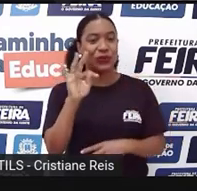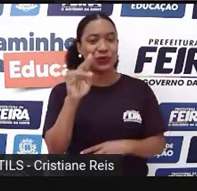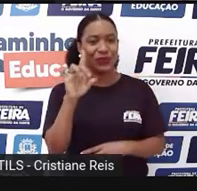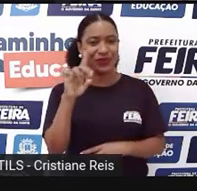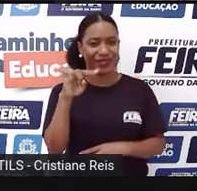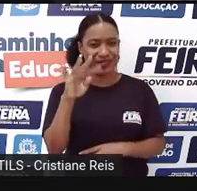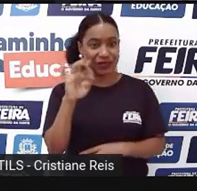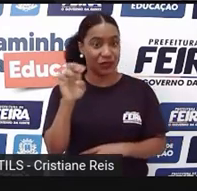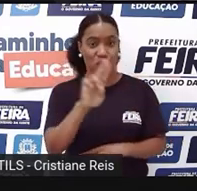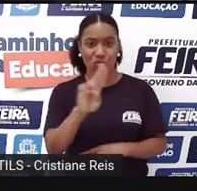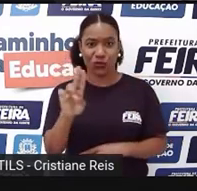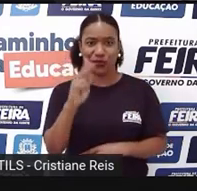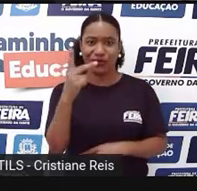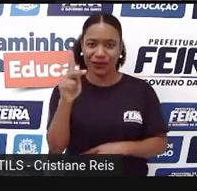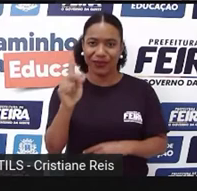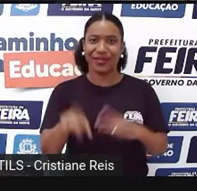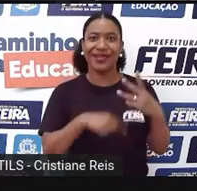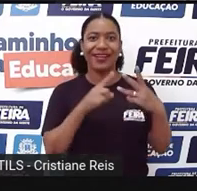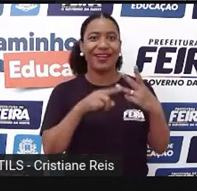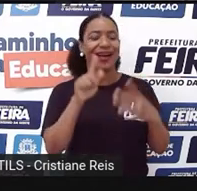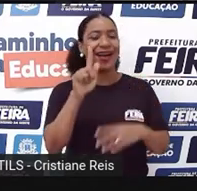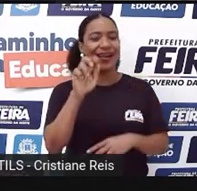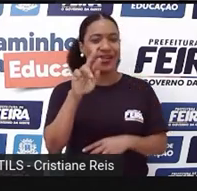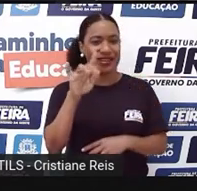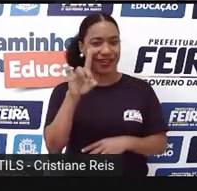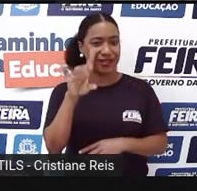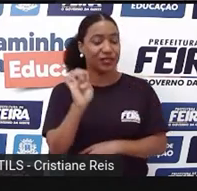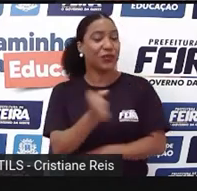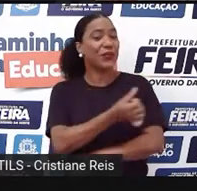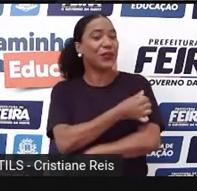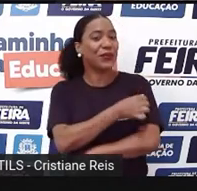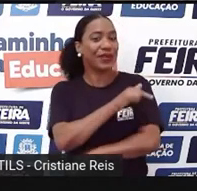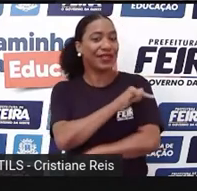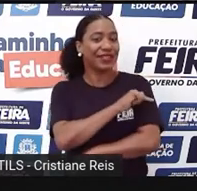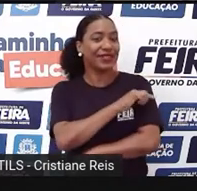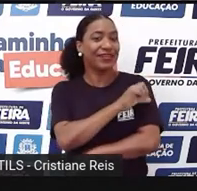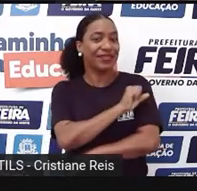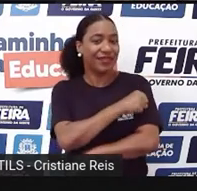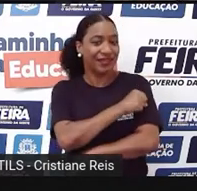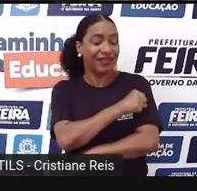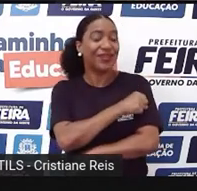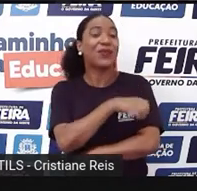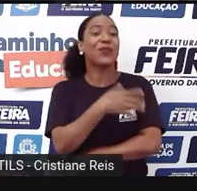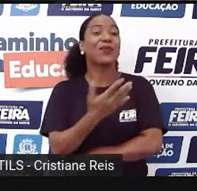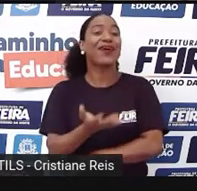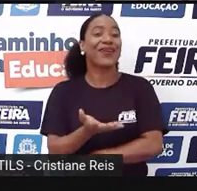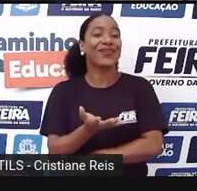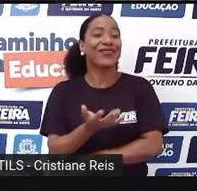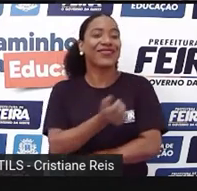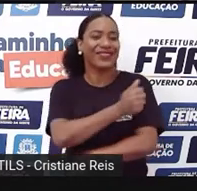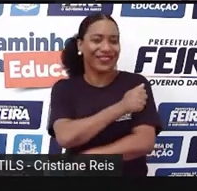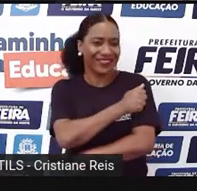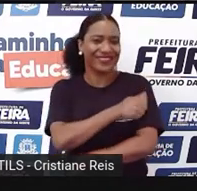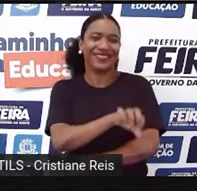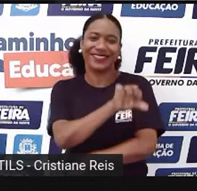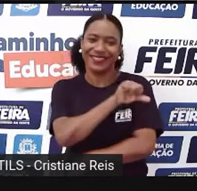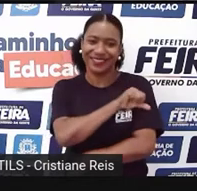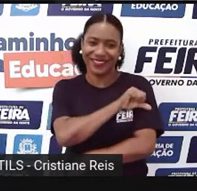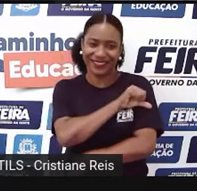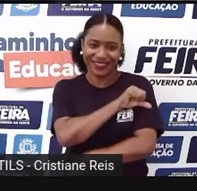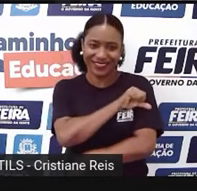a série que você estuda, e esta aula de hoje é dedicada a você, estudante do nono ano,